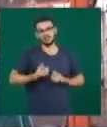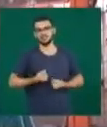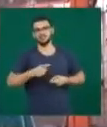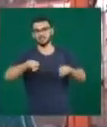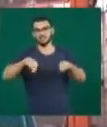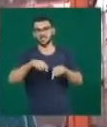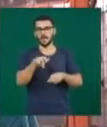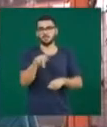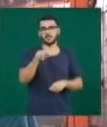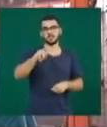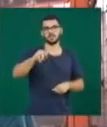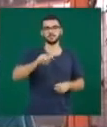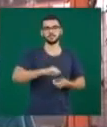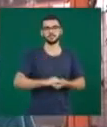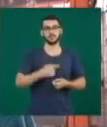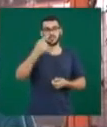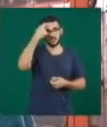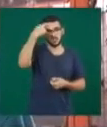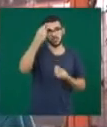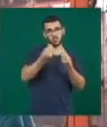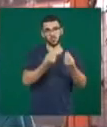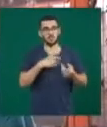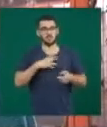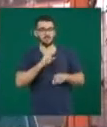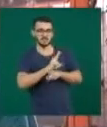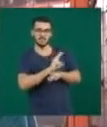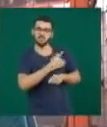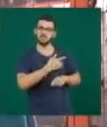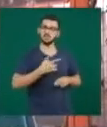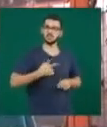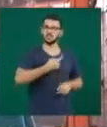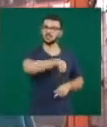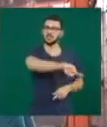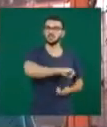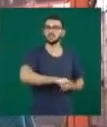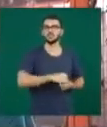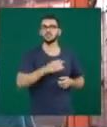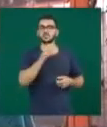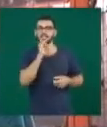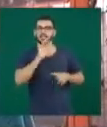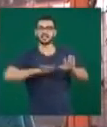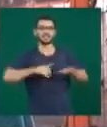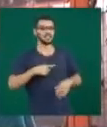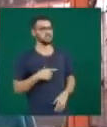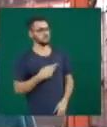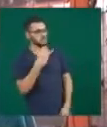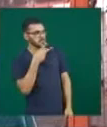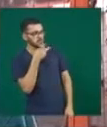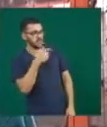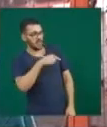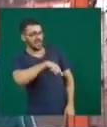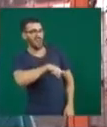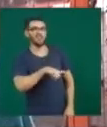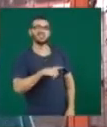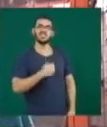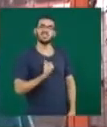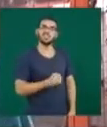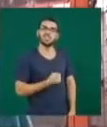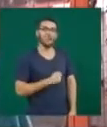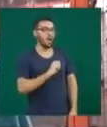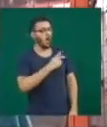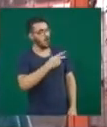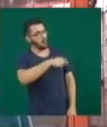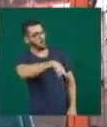da saúde deles. Então, quando algum tratador observa que algum deles teve diarreia, ou está mais tristinho,